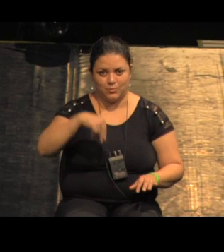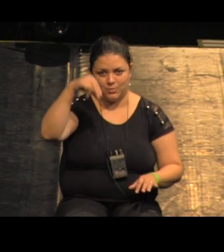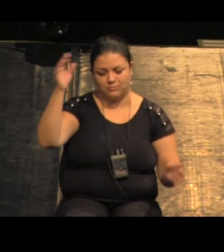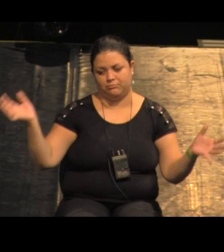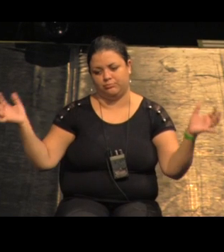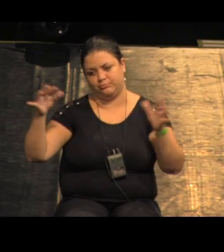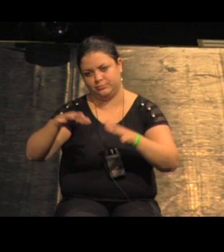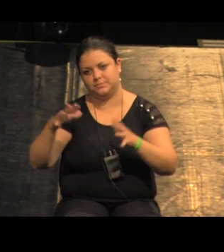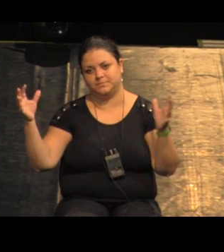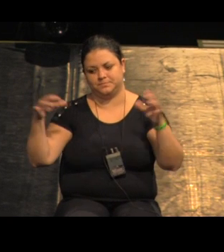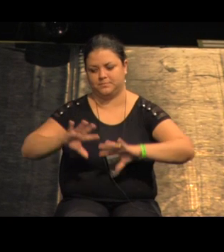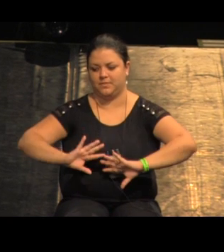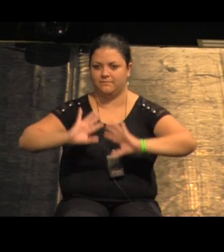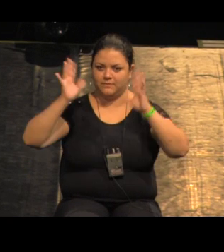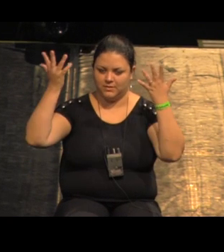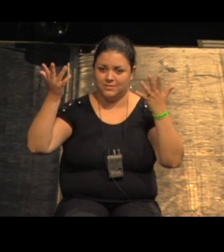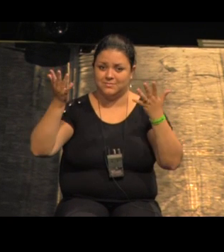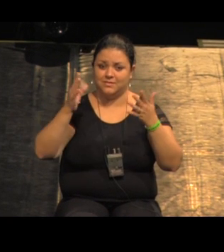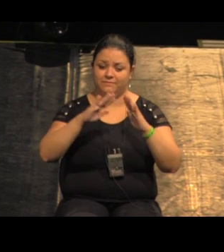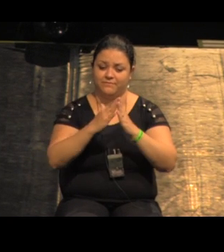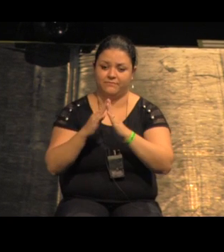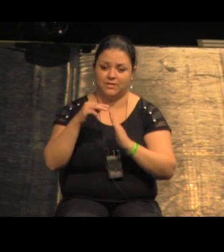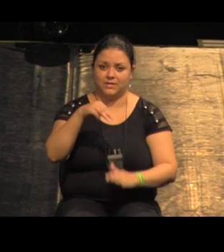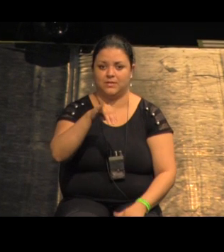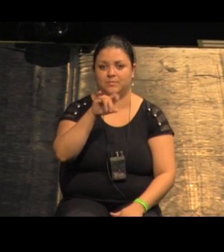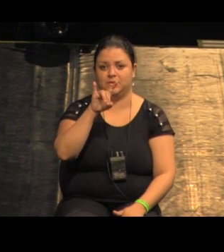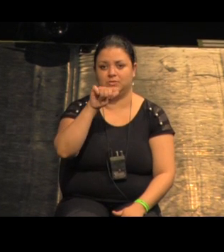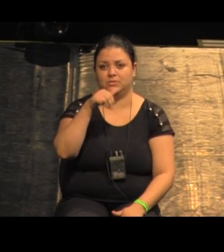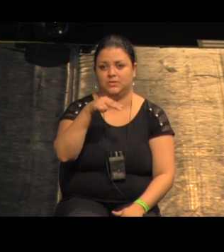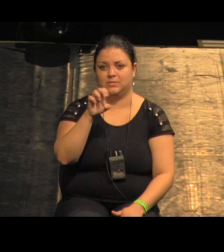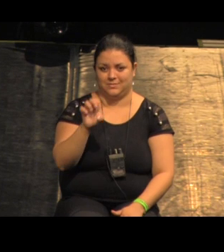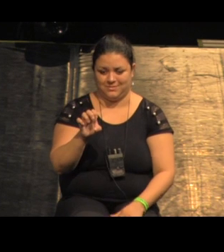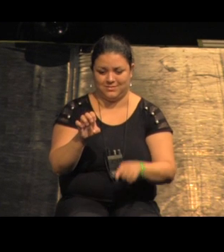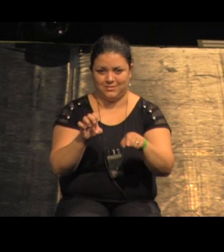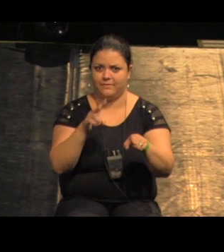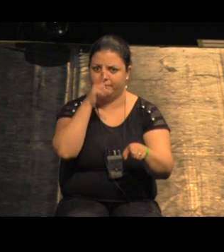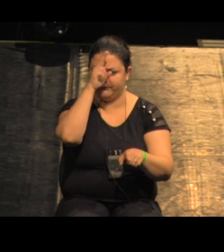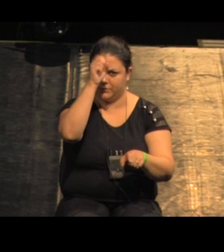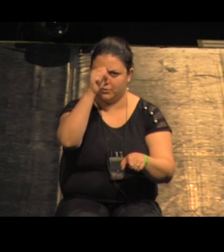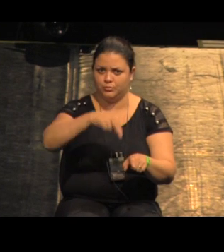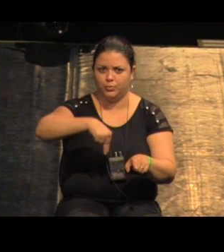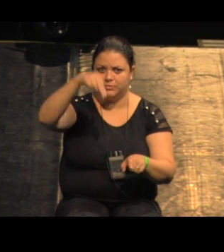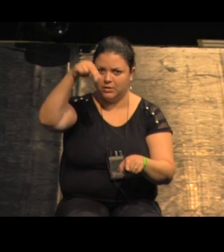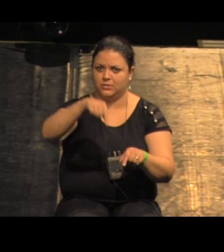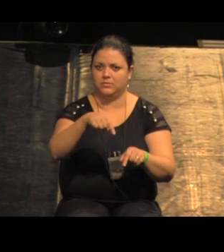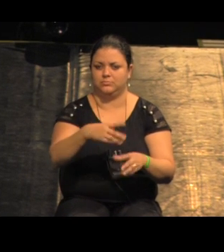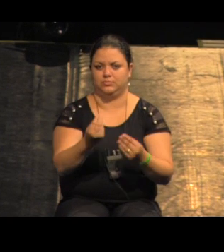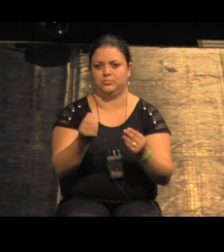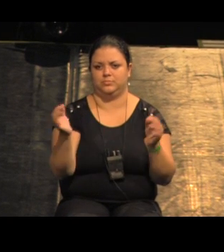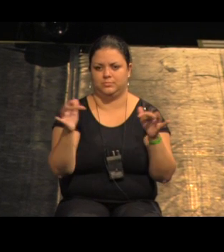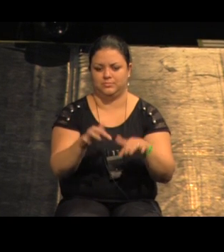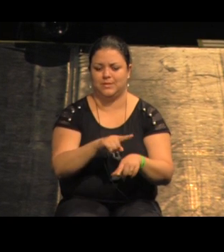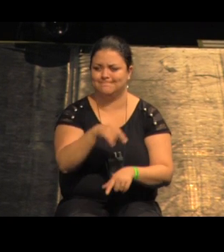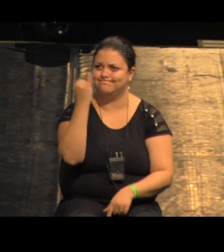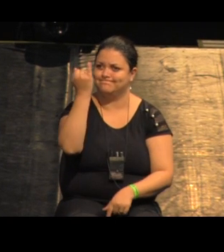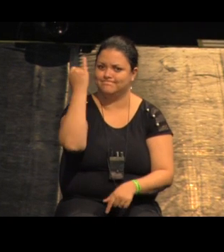é basicamente um pedaço do nordeste em São Paulo então a presença da cultura nordestina nesta comunidade é muito